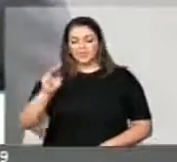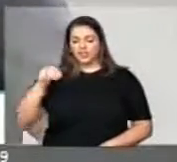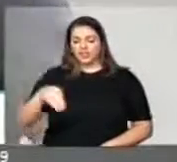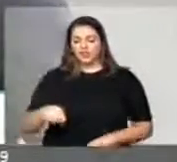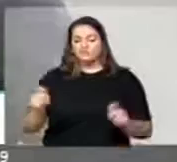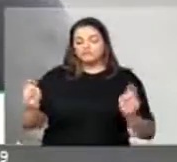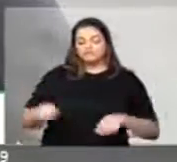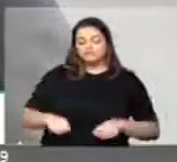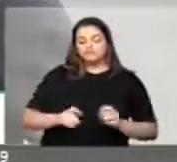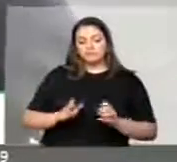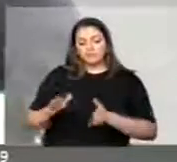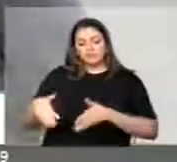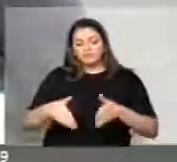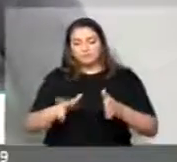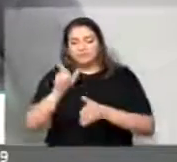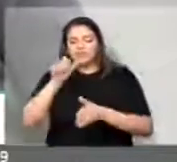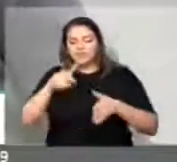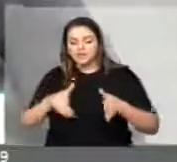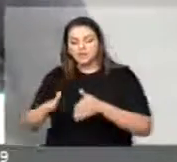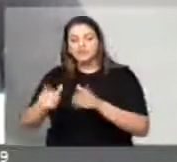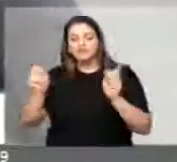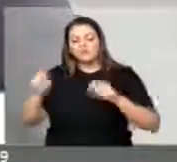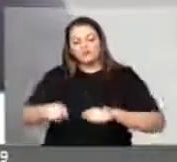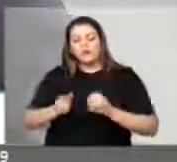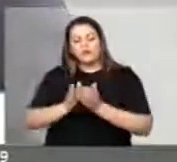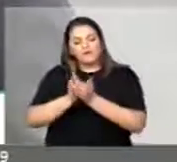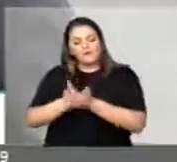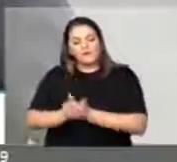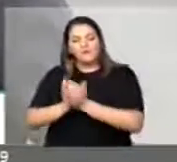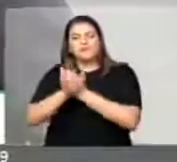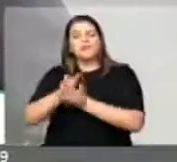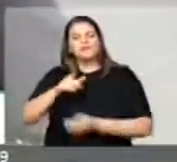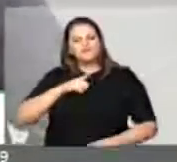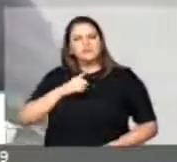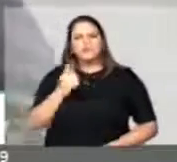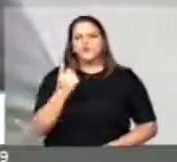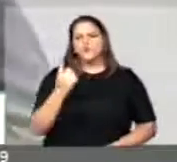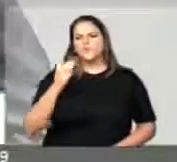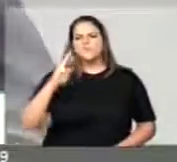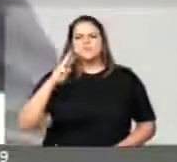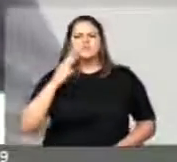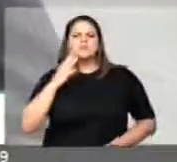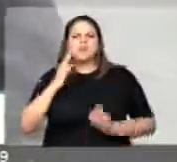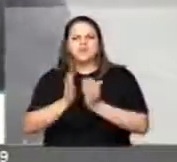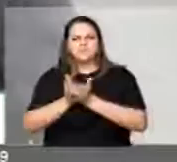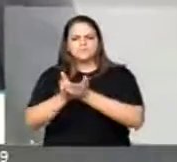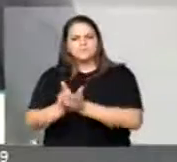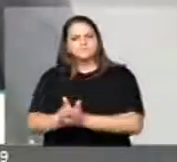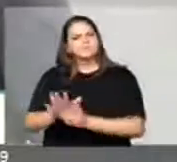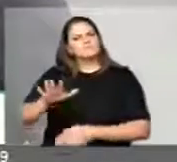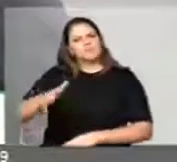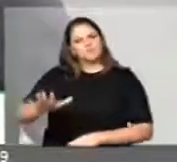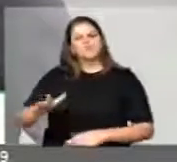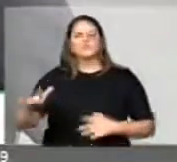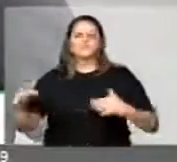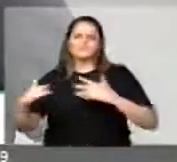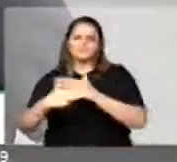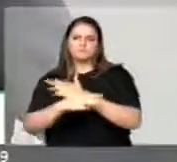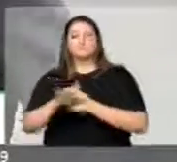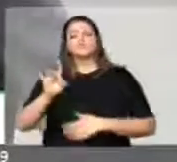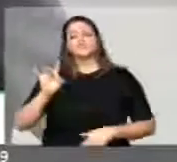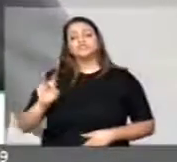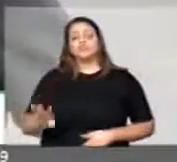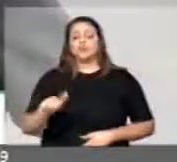por onde circulam cerca de um milhão de embarcações e desse um milhão estima-se que